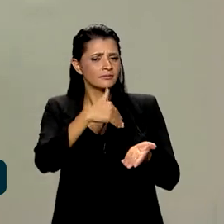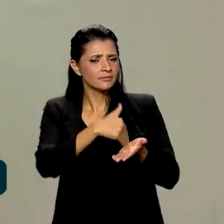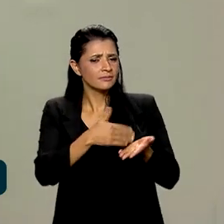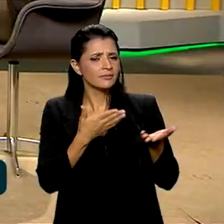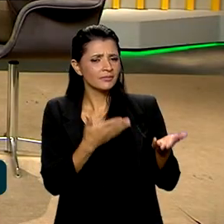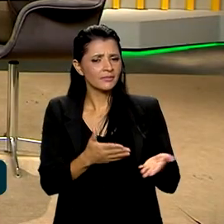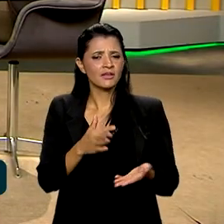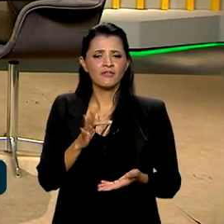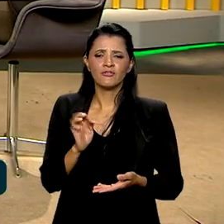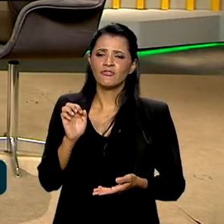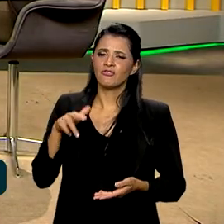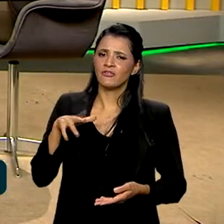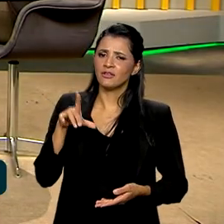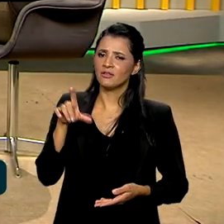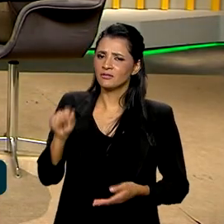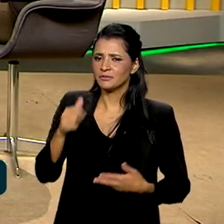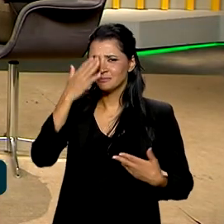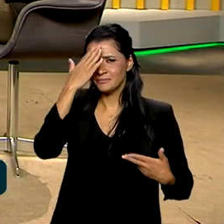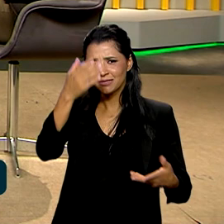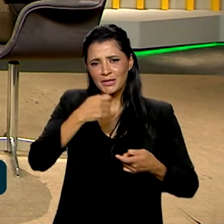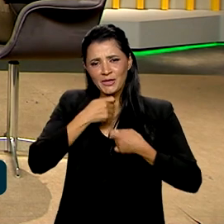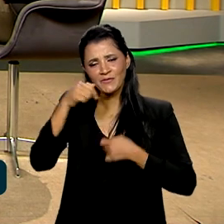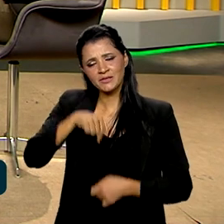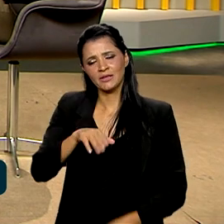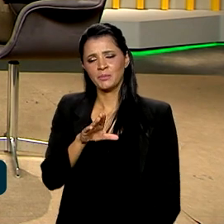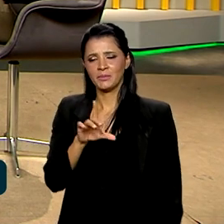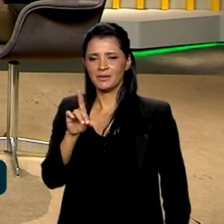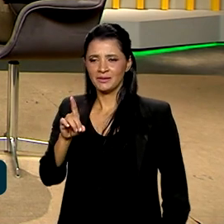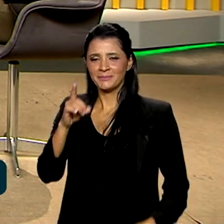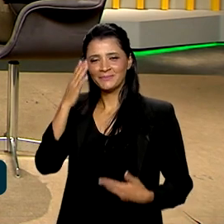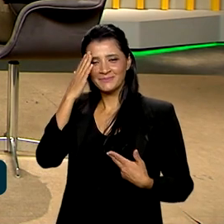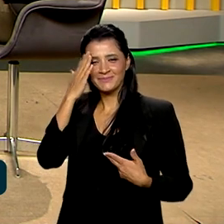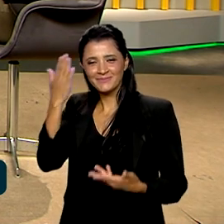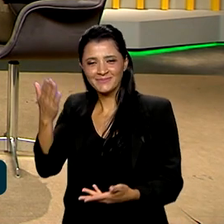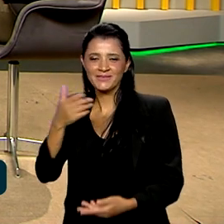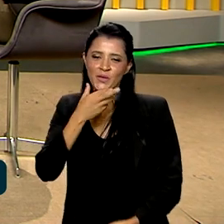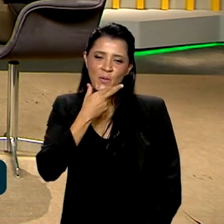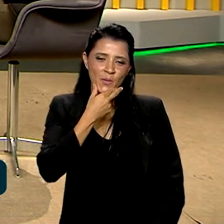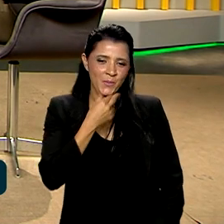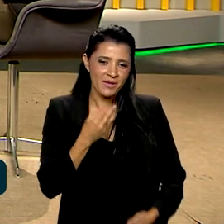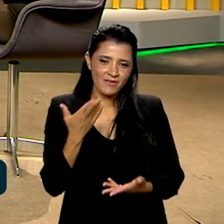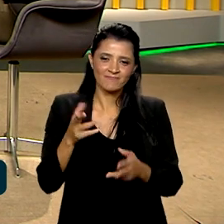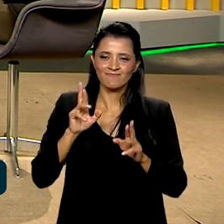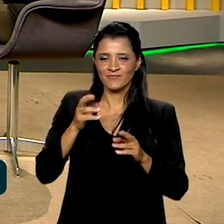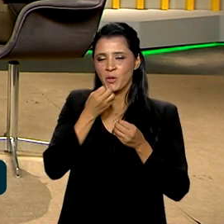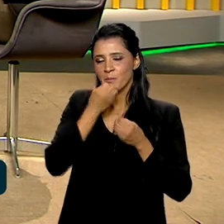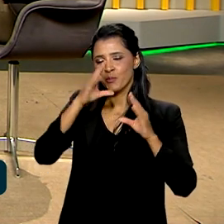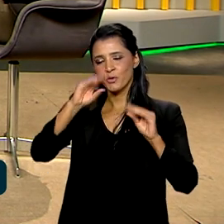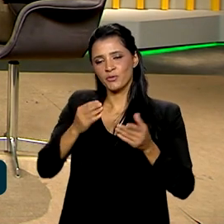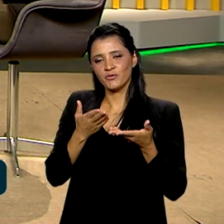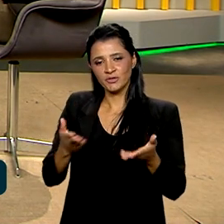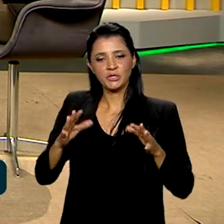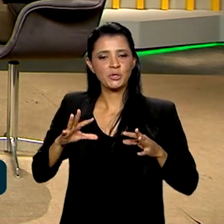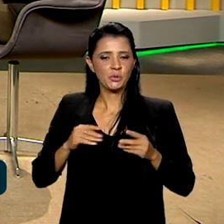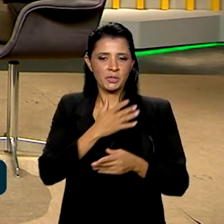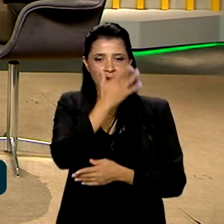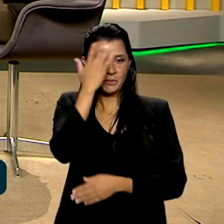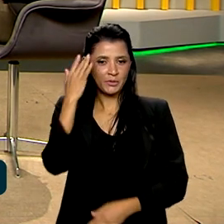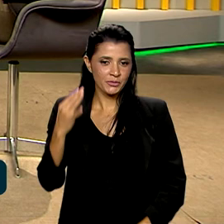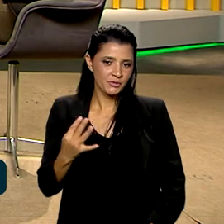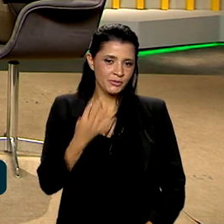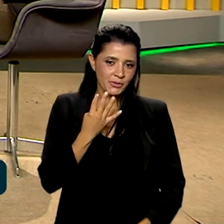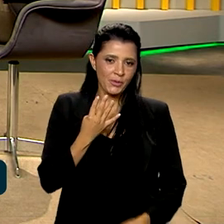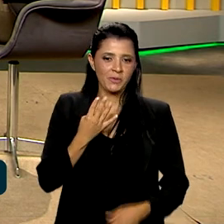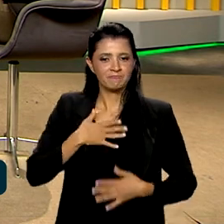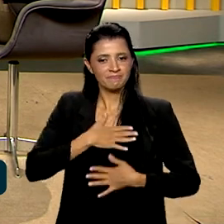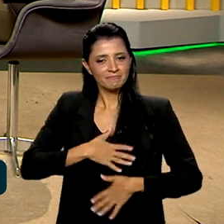Maquiavelho, muito obrigado pela sua entrevista aqui ao Brasil em Dia. Eu que agradeço, Roberto. Desejo uma boa noite para você e para todos os telespectadores. Uma